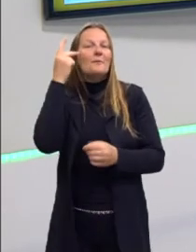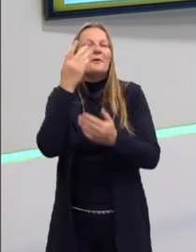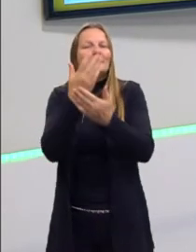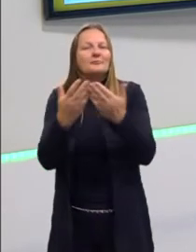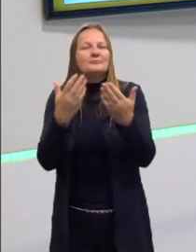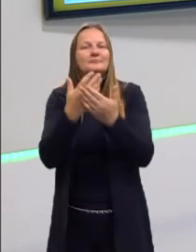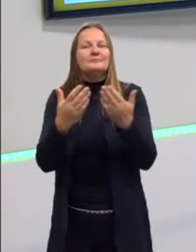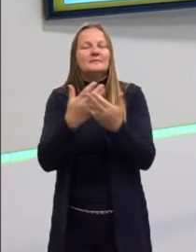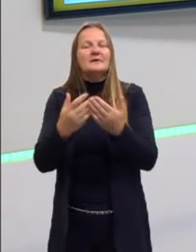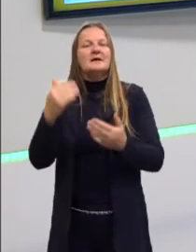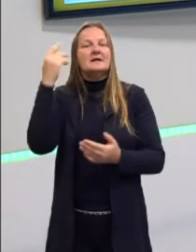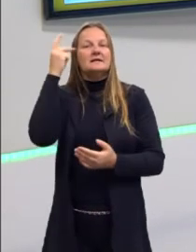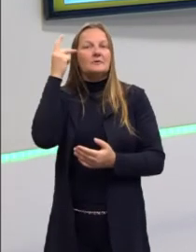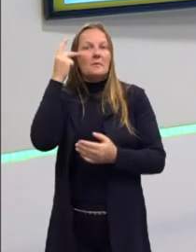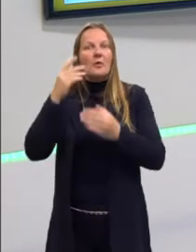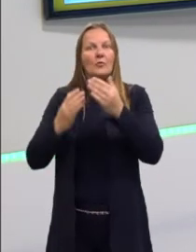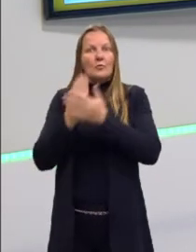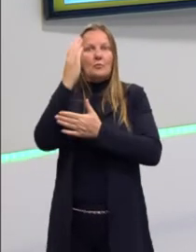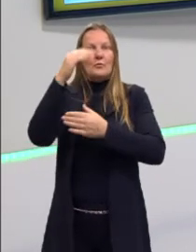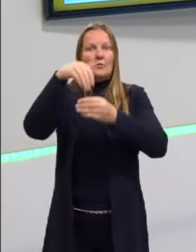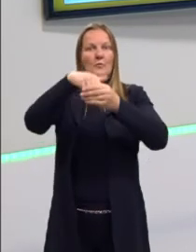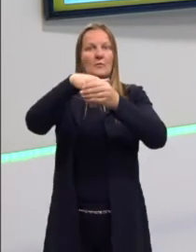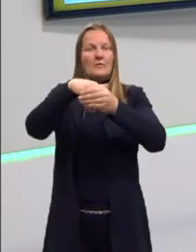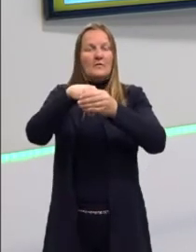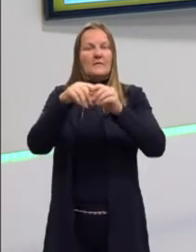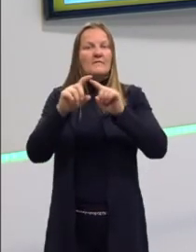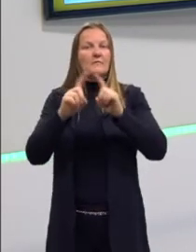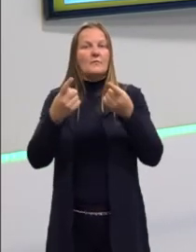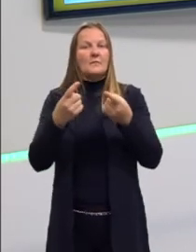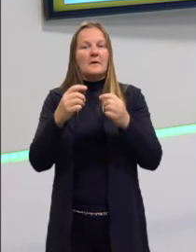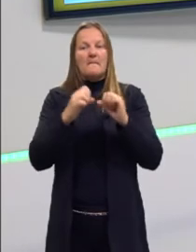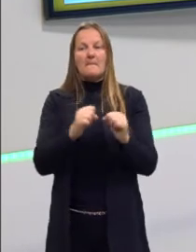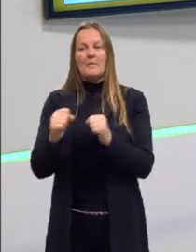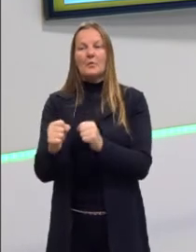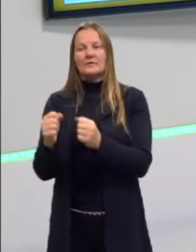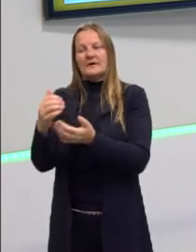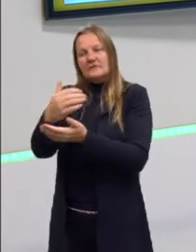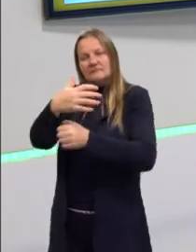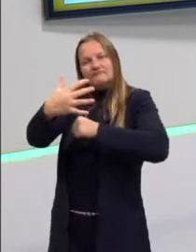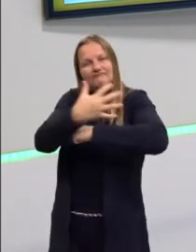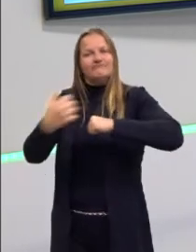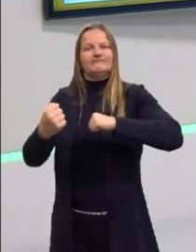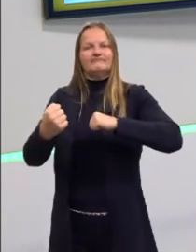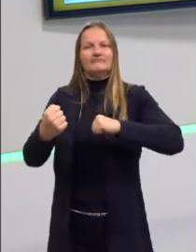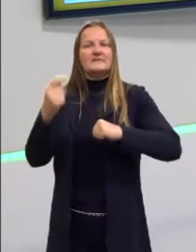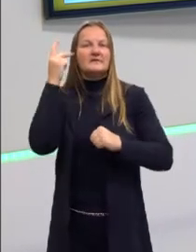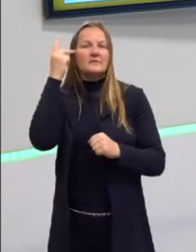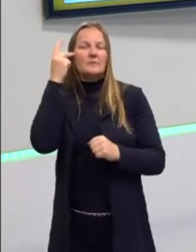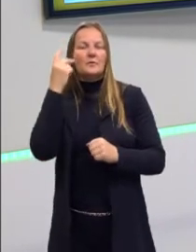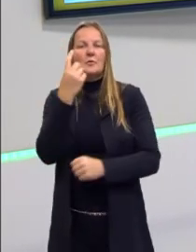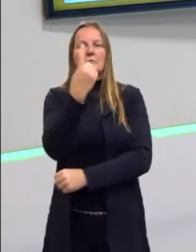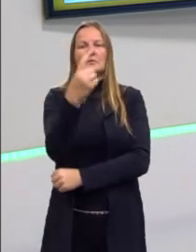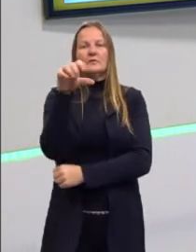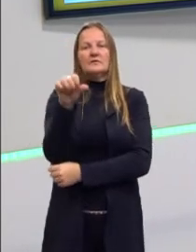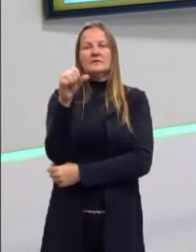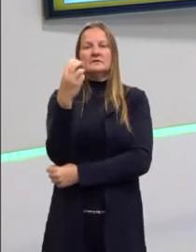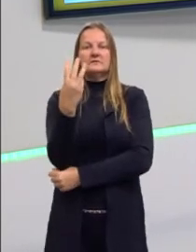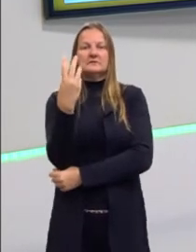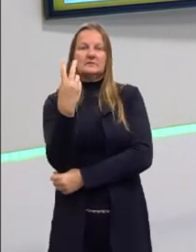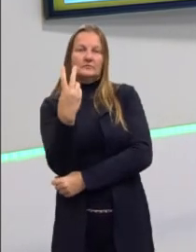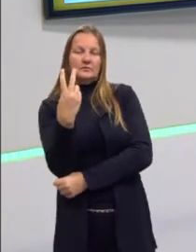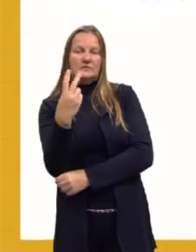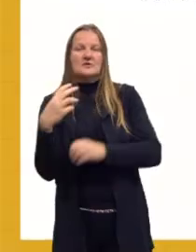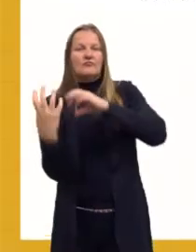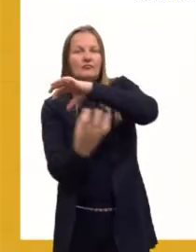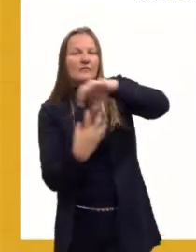verdade, ganha a eleição de 30, mas perde o poder porque Getúlio toma ele no golpe. Em 1932, vai ter uma